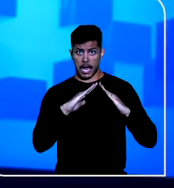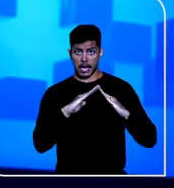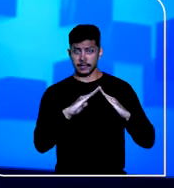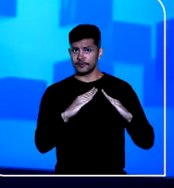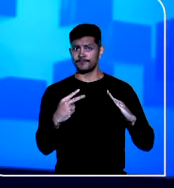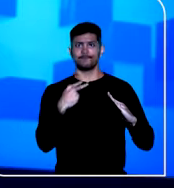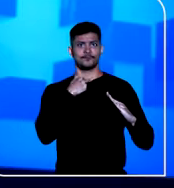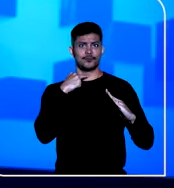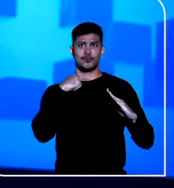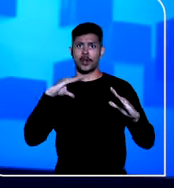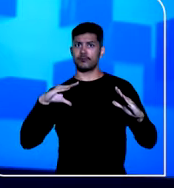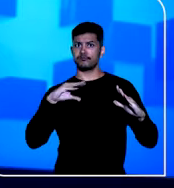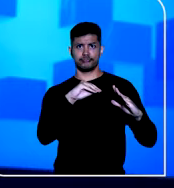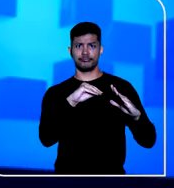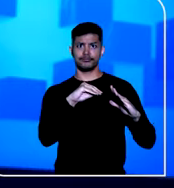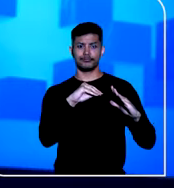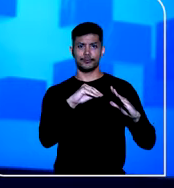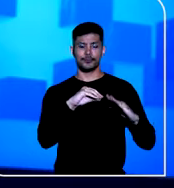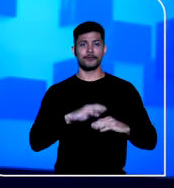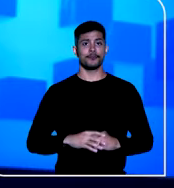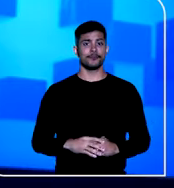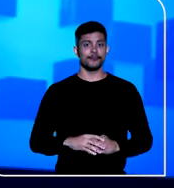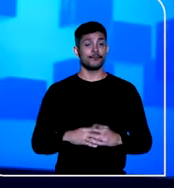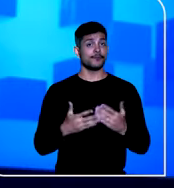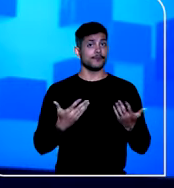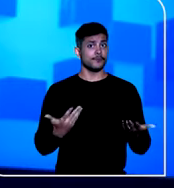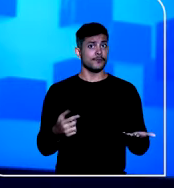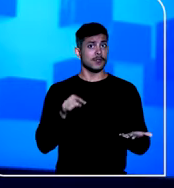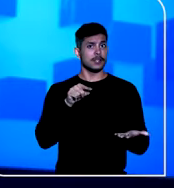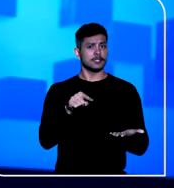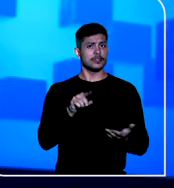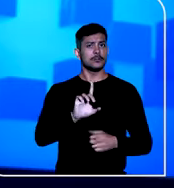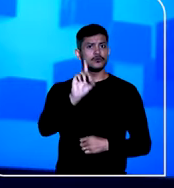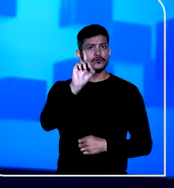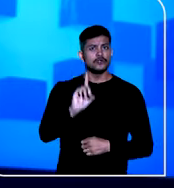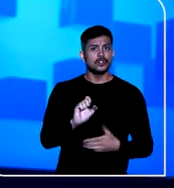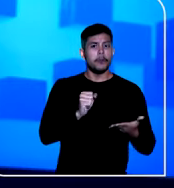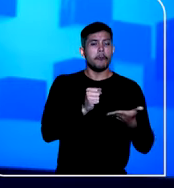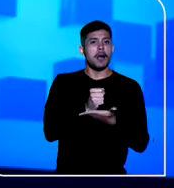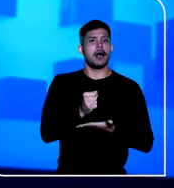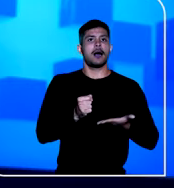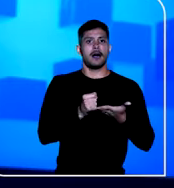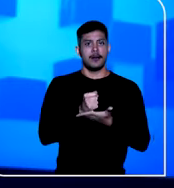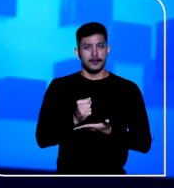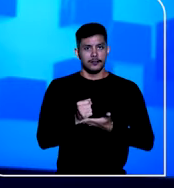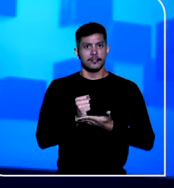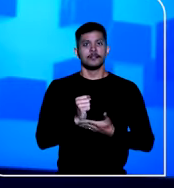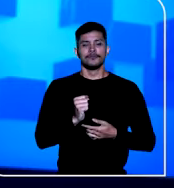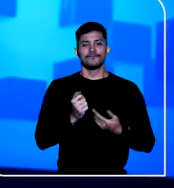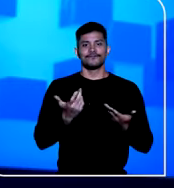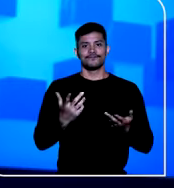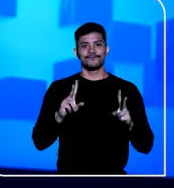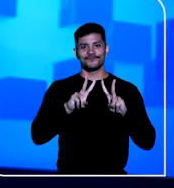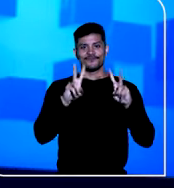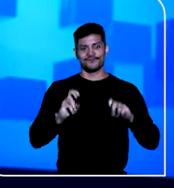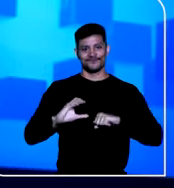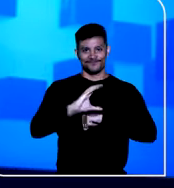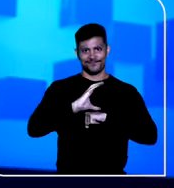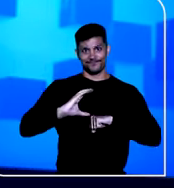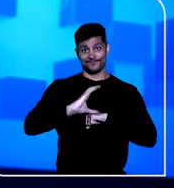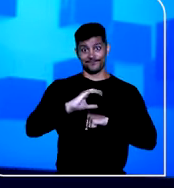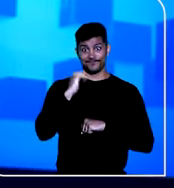tão pessoal não deve ser violado. Estamos falando de um direito fundamental da Constituição